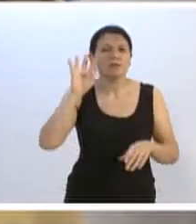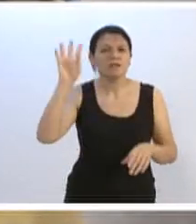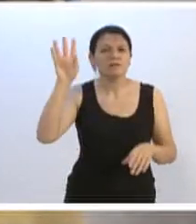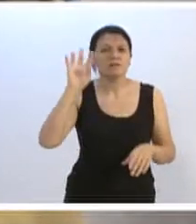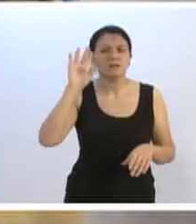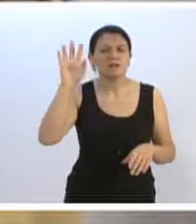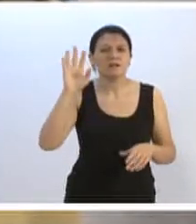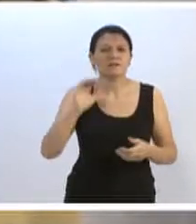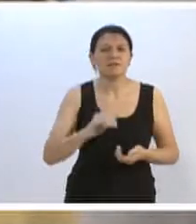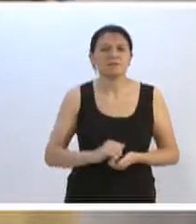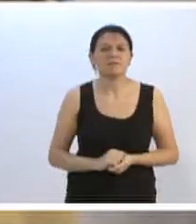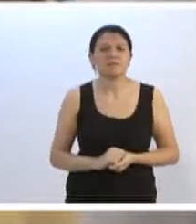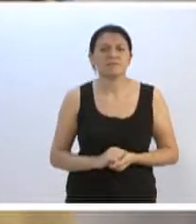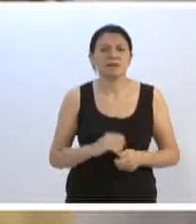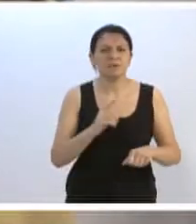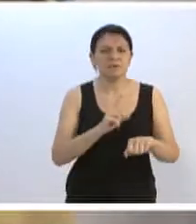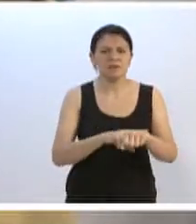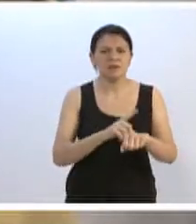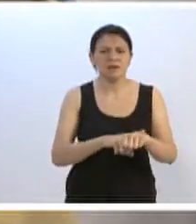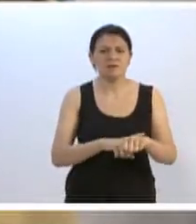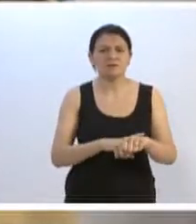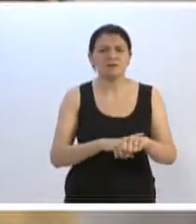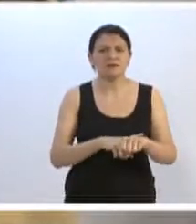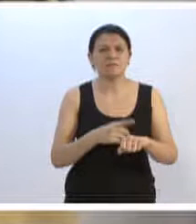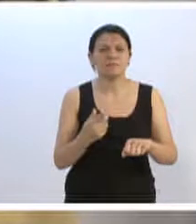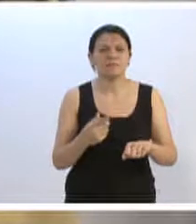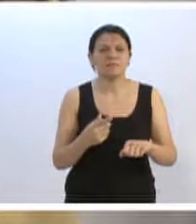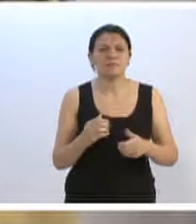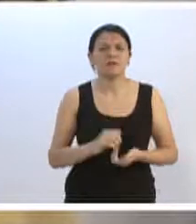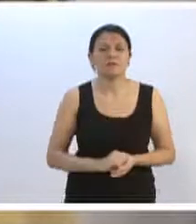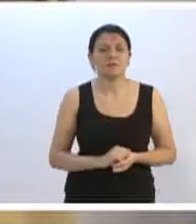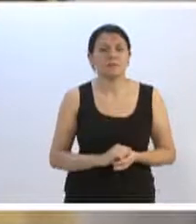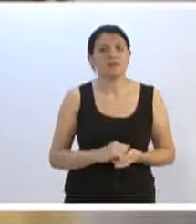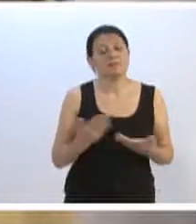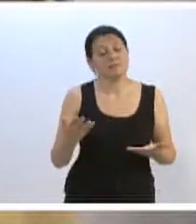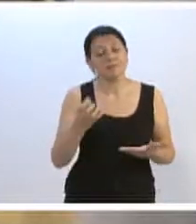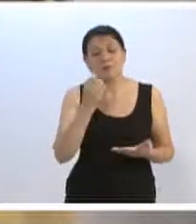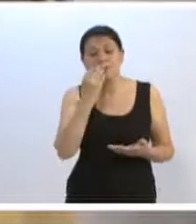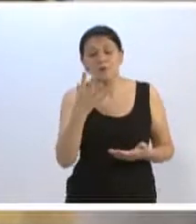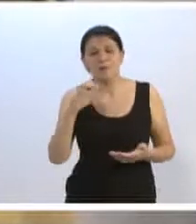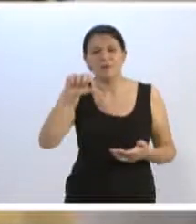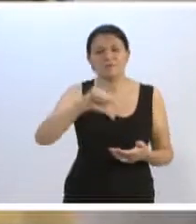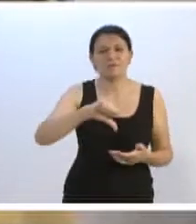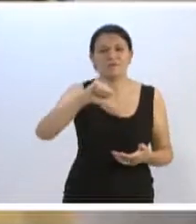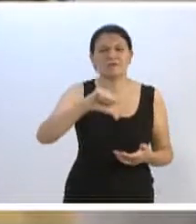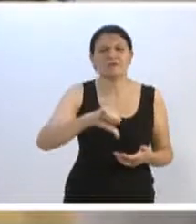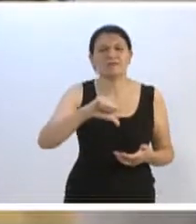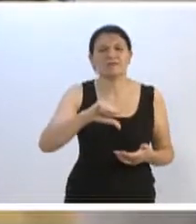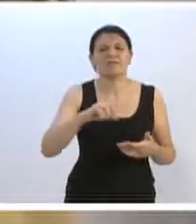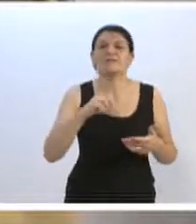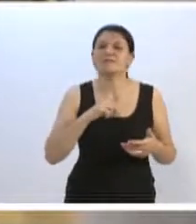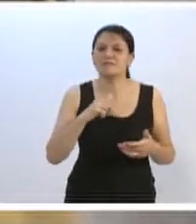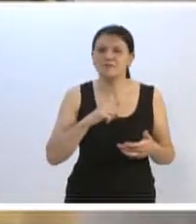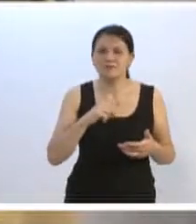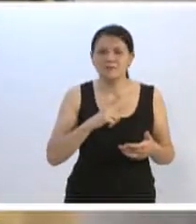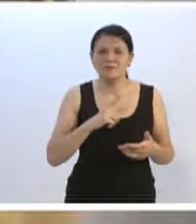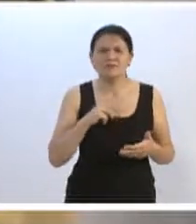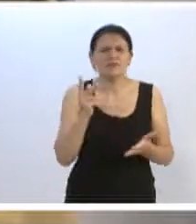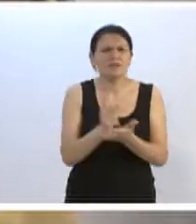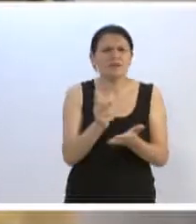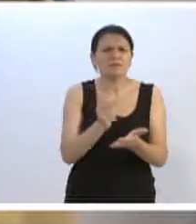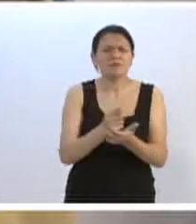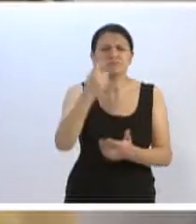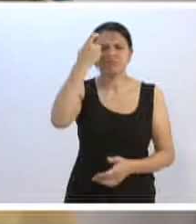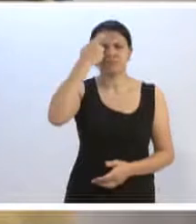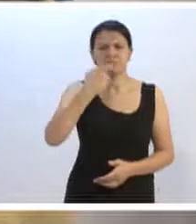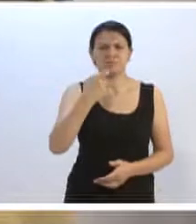tempo pode ser adiante o senhor da razão. Mas, como sempre falo, bons e ruins temos em todos eles. Continuará prevalecendo o nosso caráter,